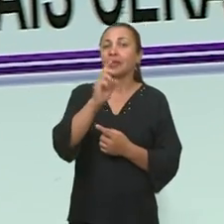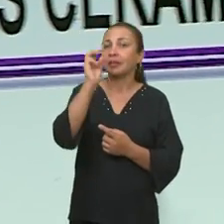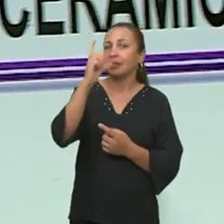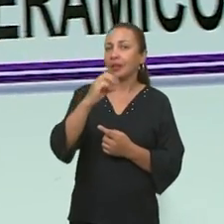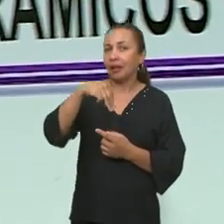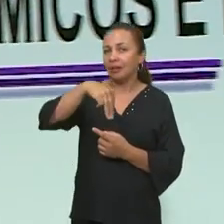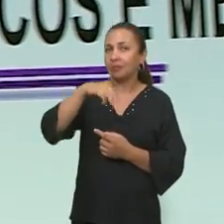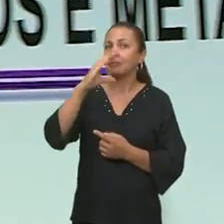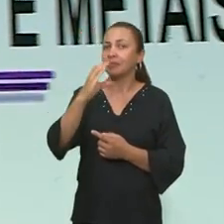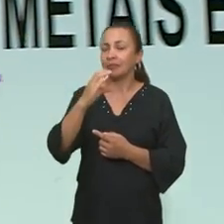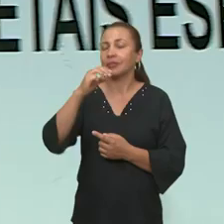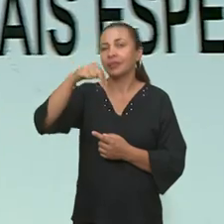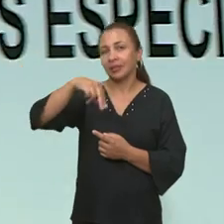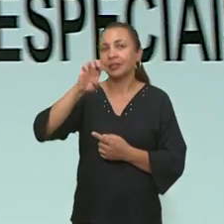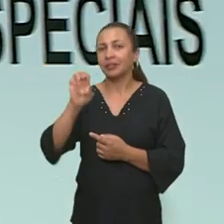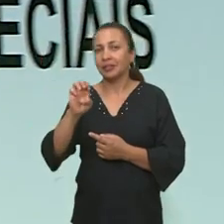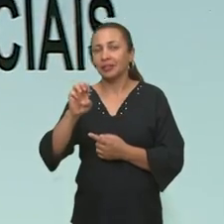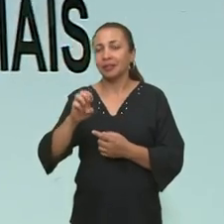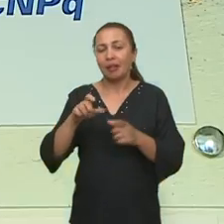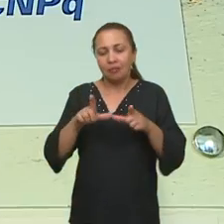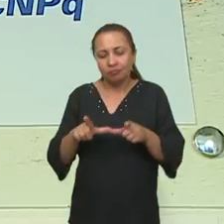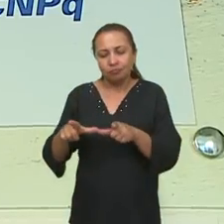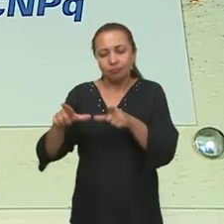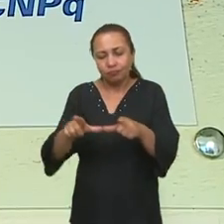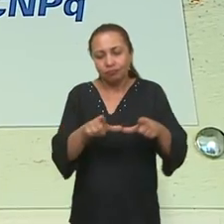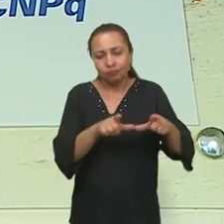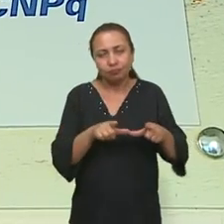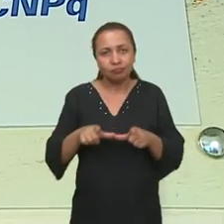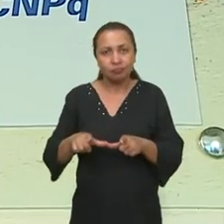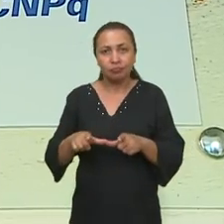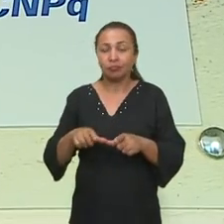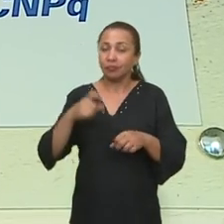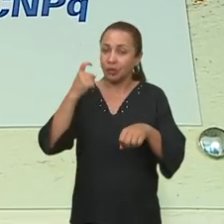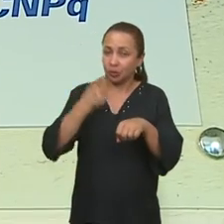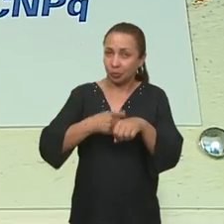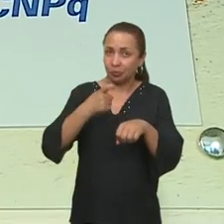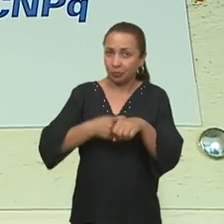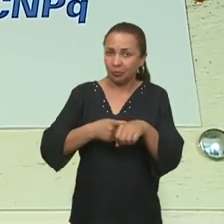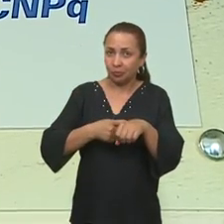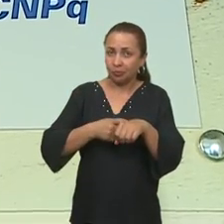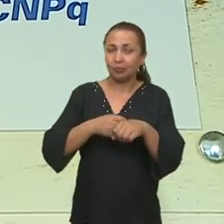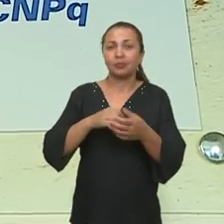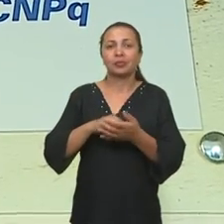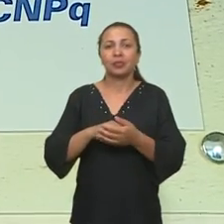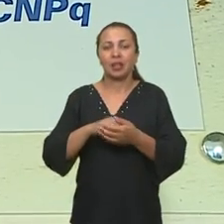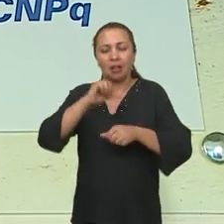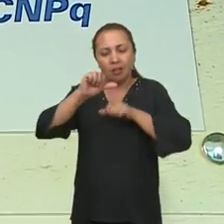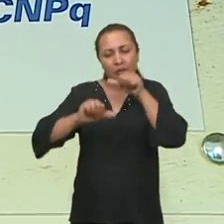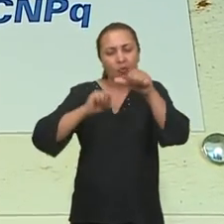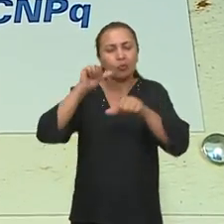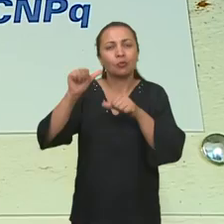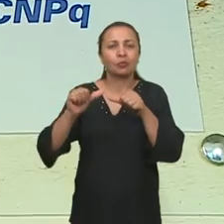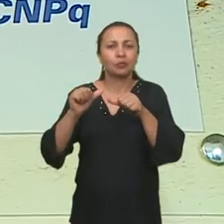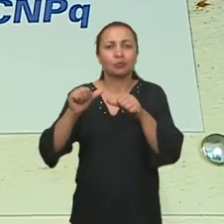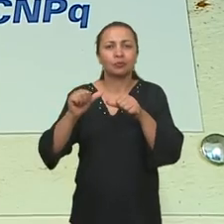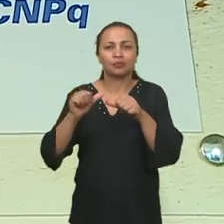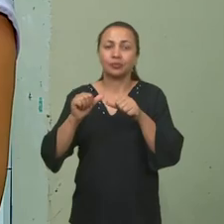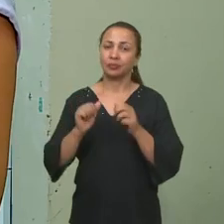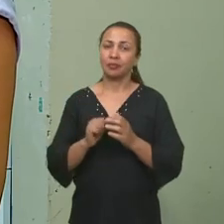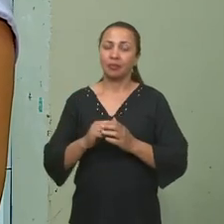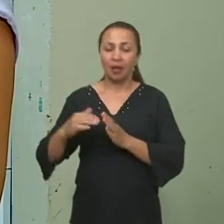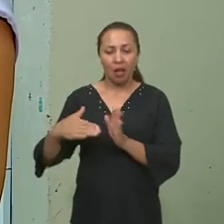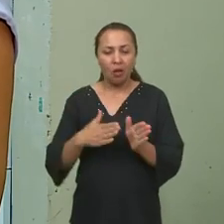LMCME, de Materiais Cerâmicos e Metais Especiais, em desenvolver